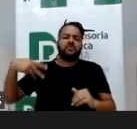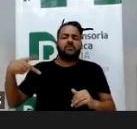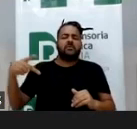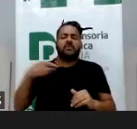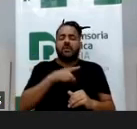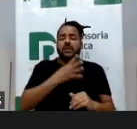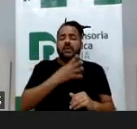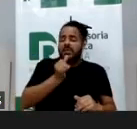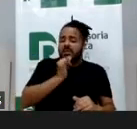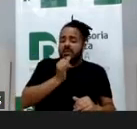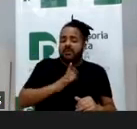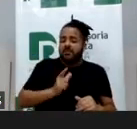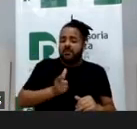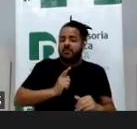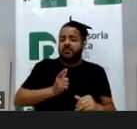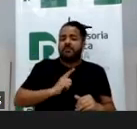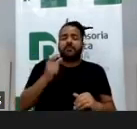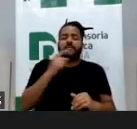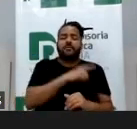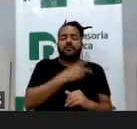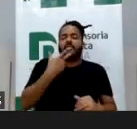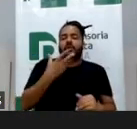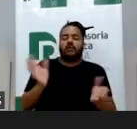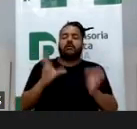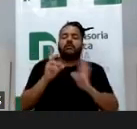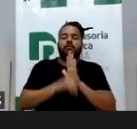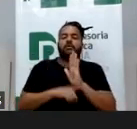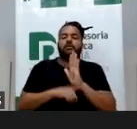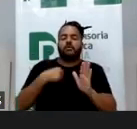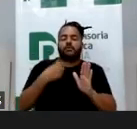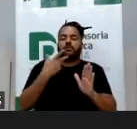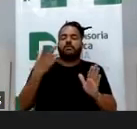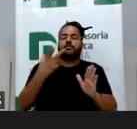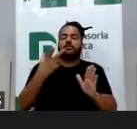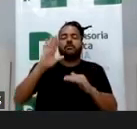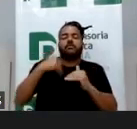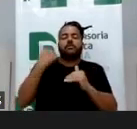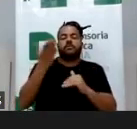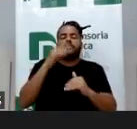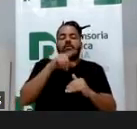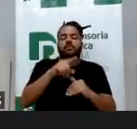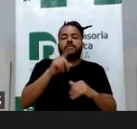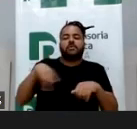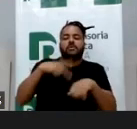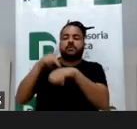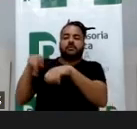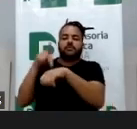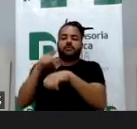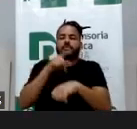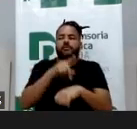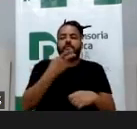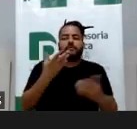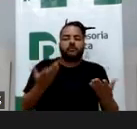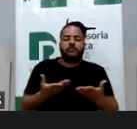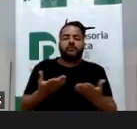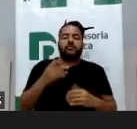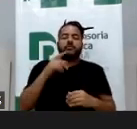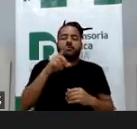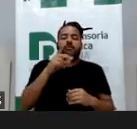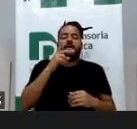que eu não conhecia que foi chamado, né, no direito estrangeiro, na literatura estrangeira, perdão, de Snapchat Morphism,